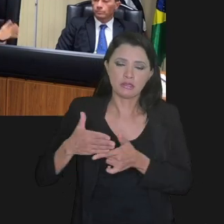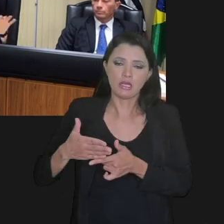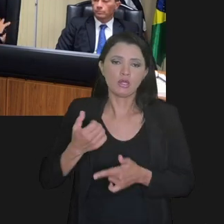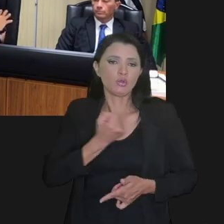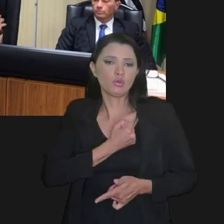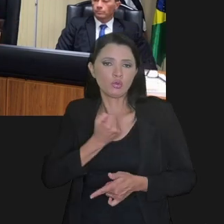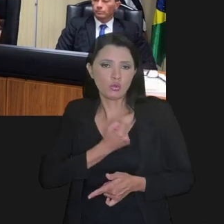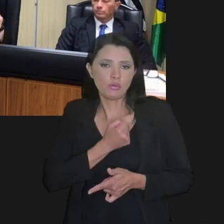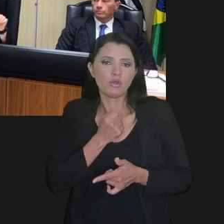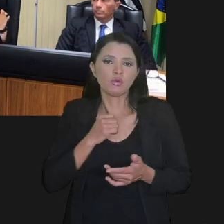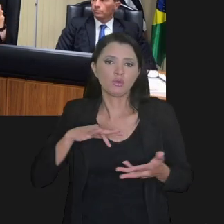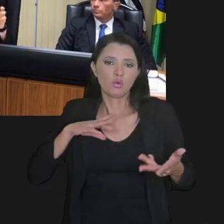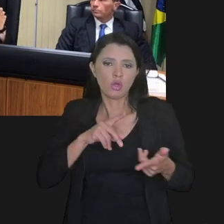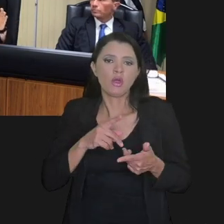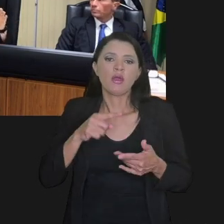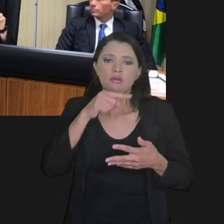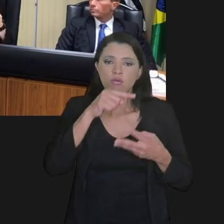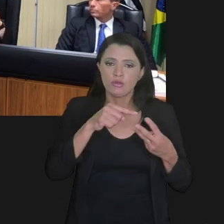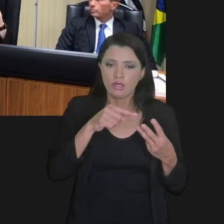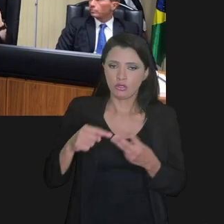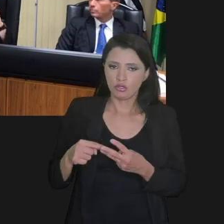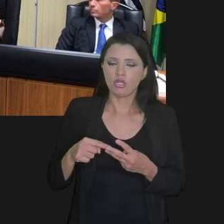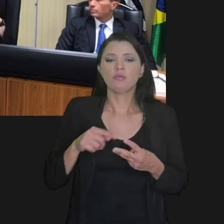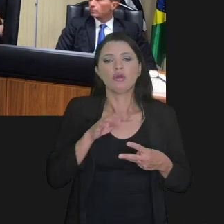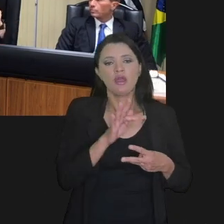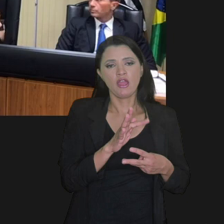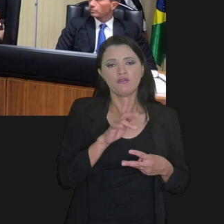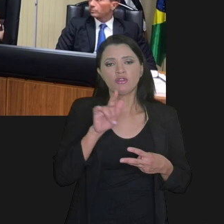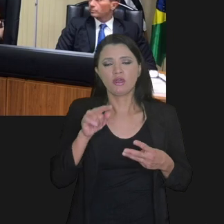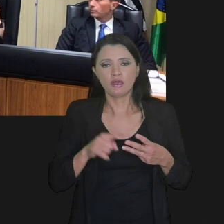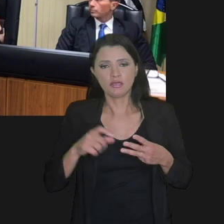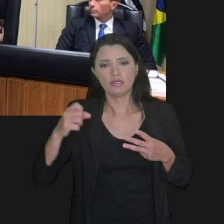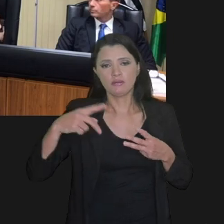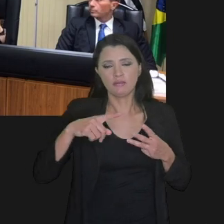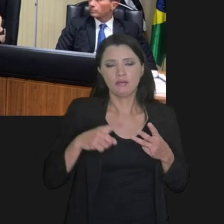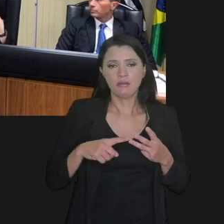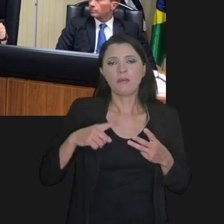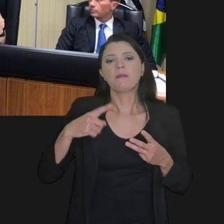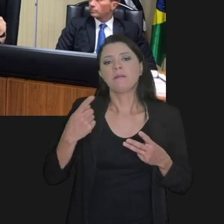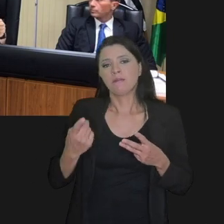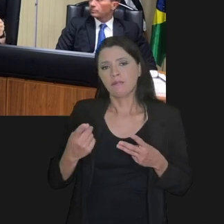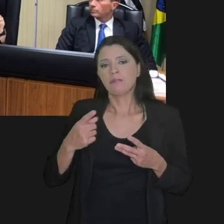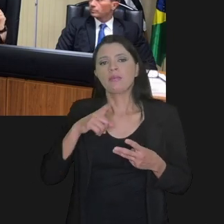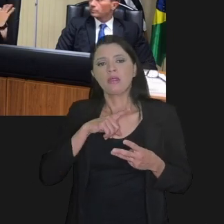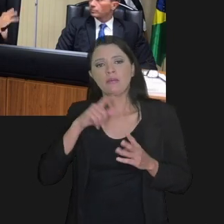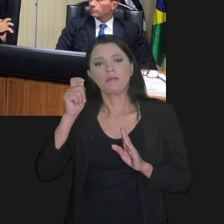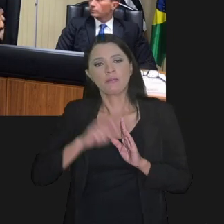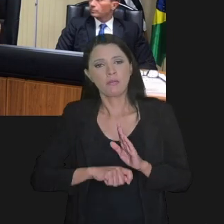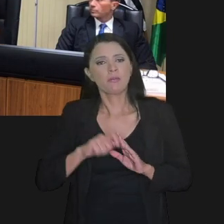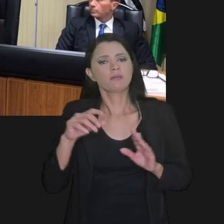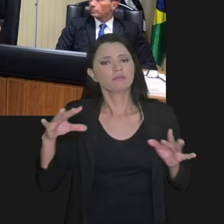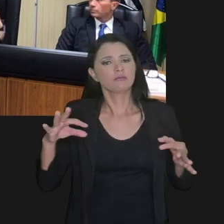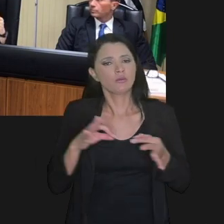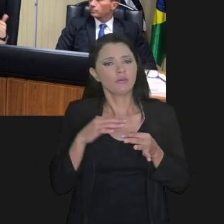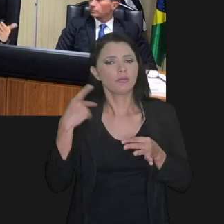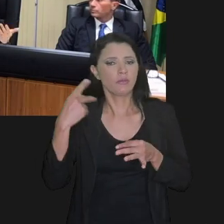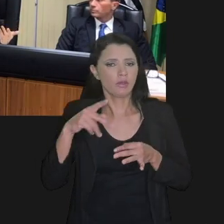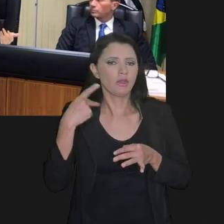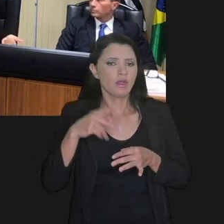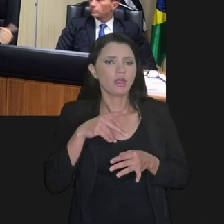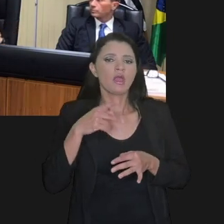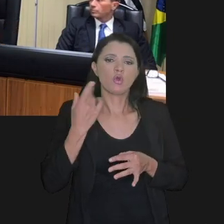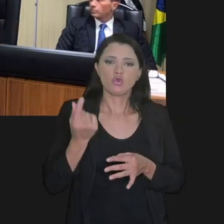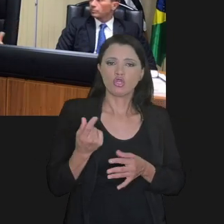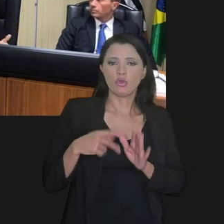de parcelas em número global, nas três modalidades, FGTS, tributário e previdenciário, que se amolde ao